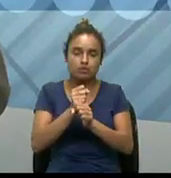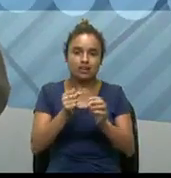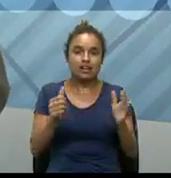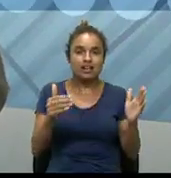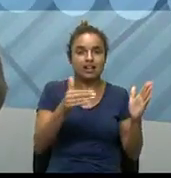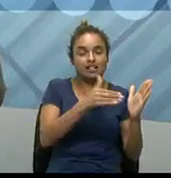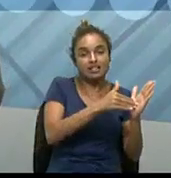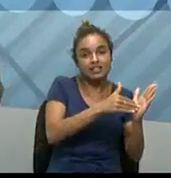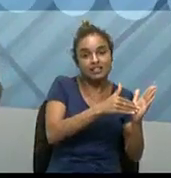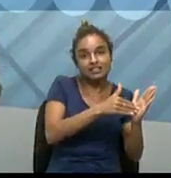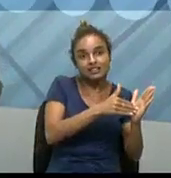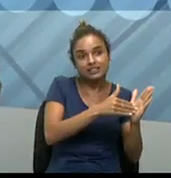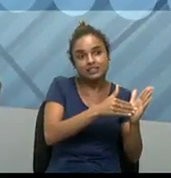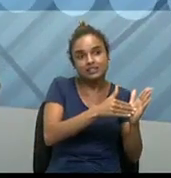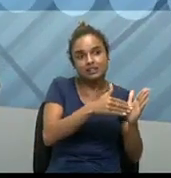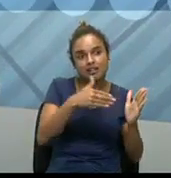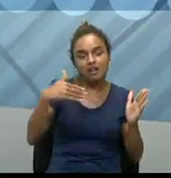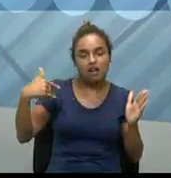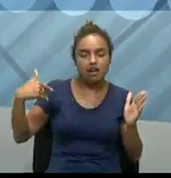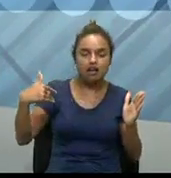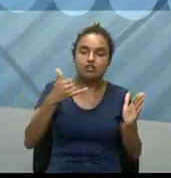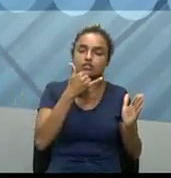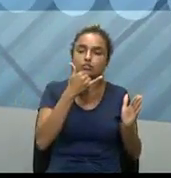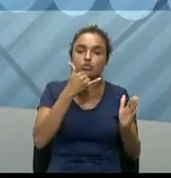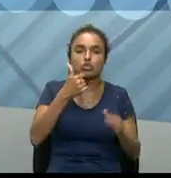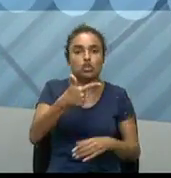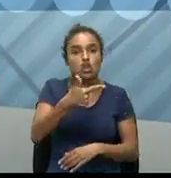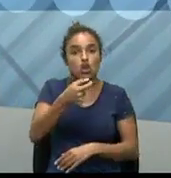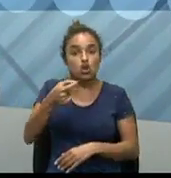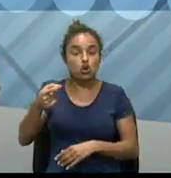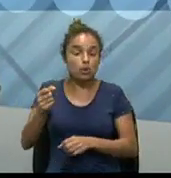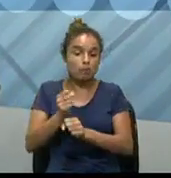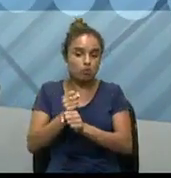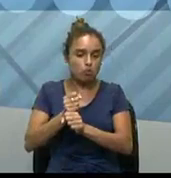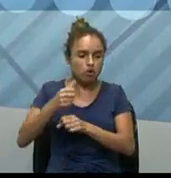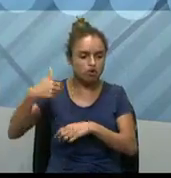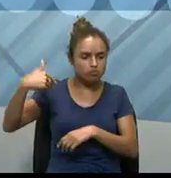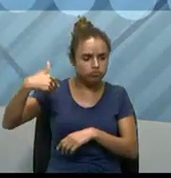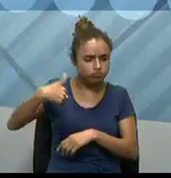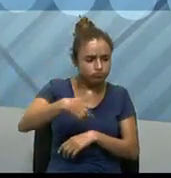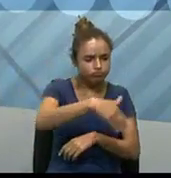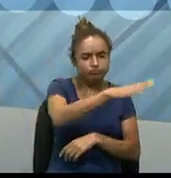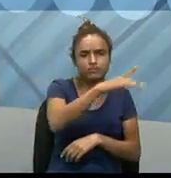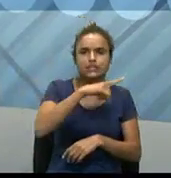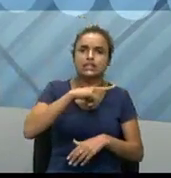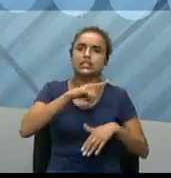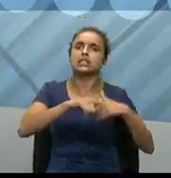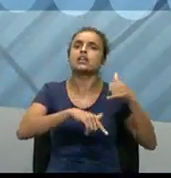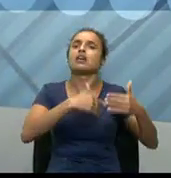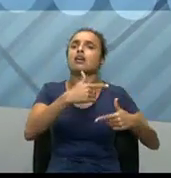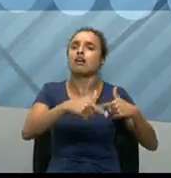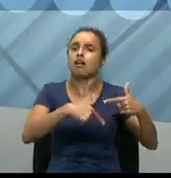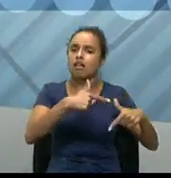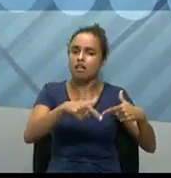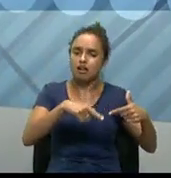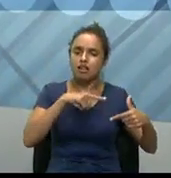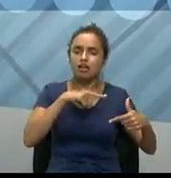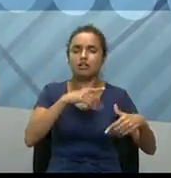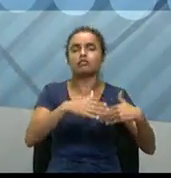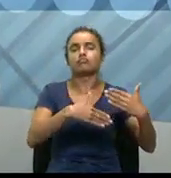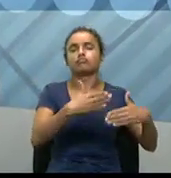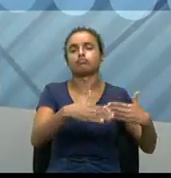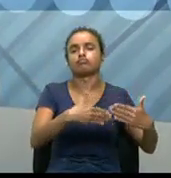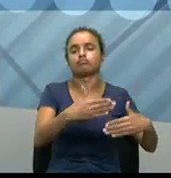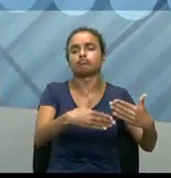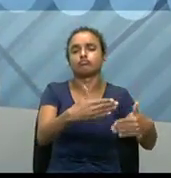2000 em diante, né? Então, esse avanço, né? Então, permitiu essa transformação digital que a gente